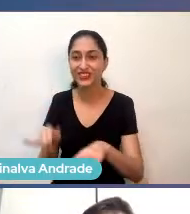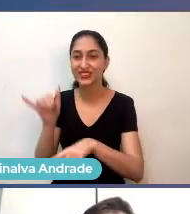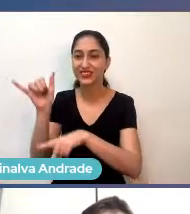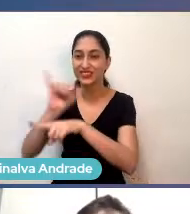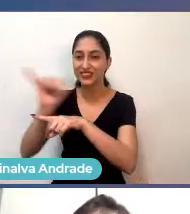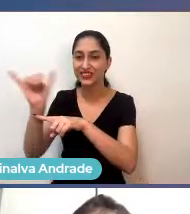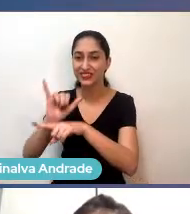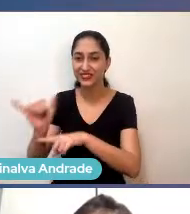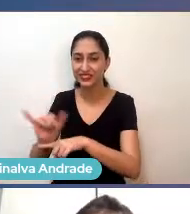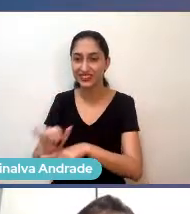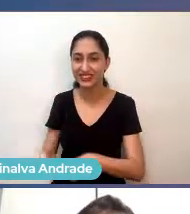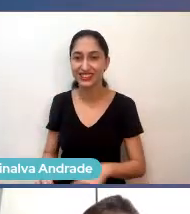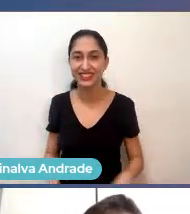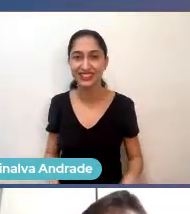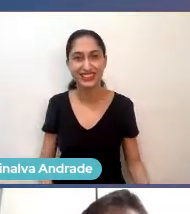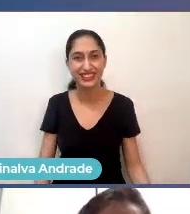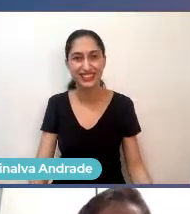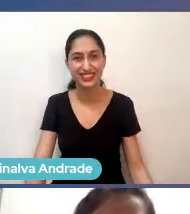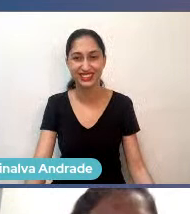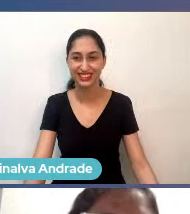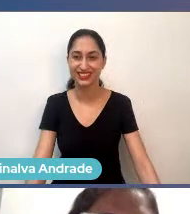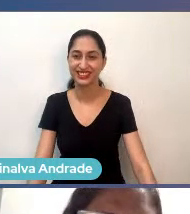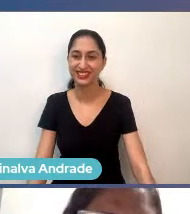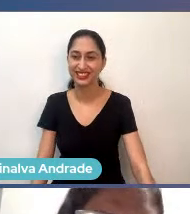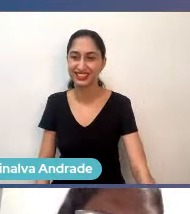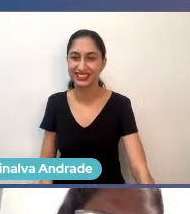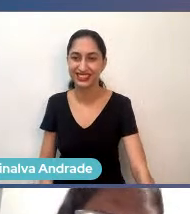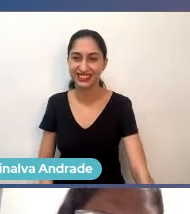Minha gente, como é? Como é vai ser agora, hein? Sei não.